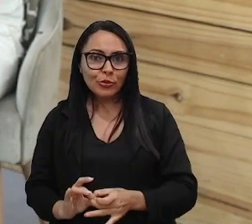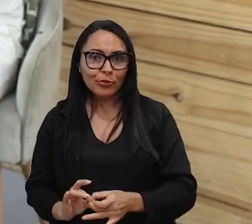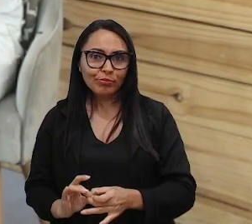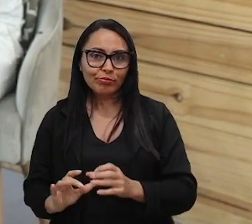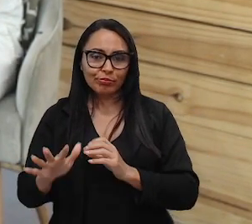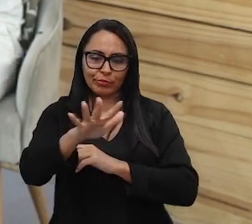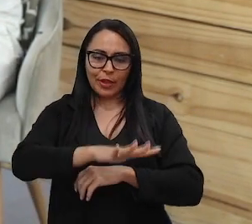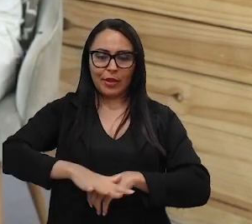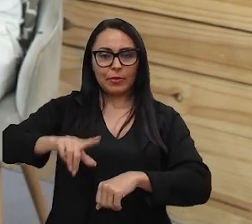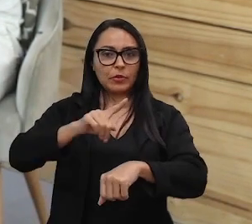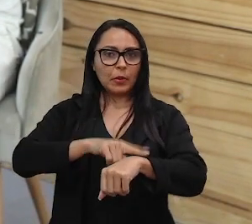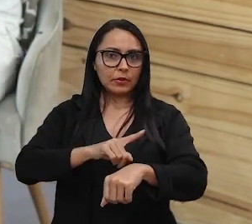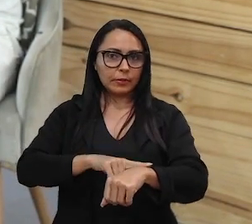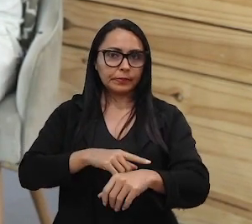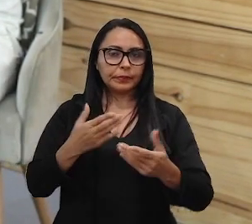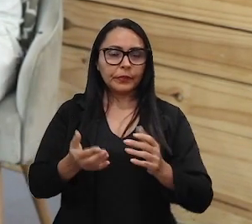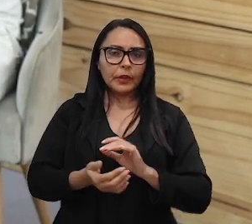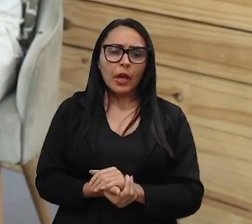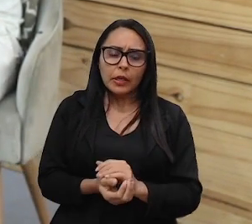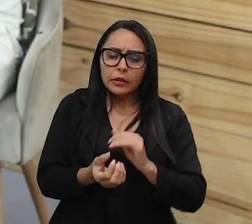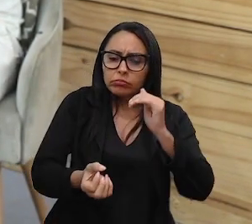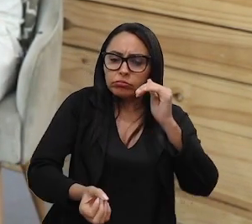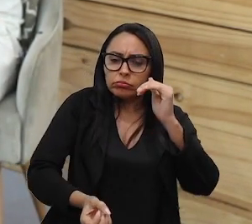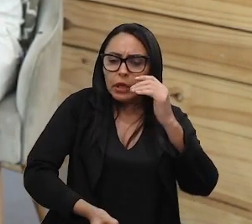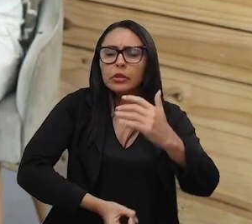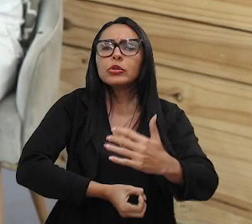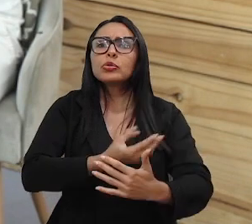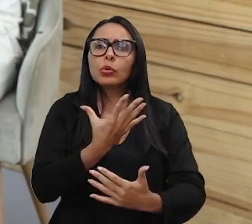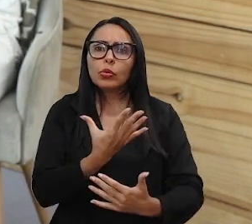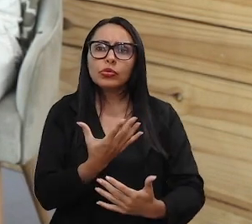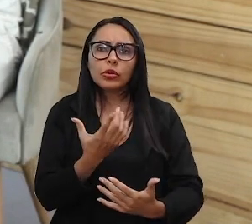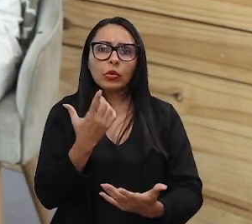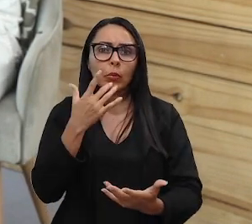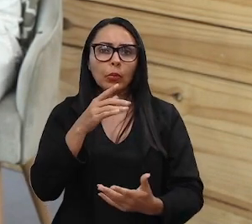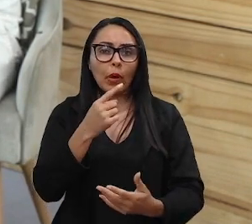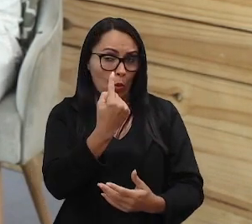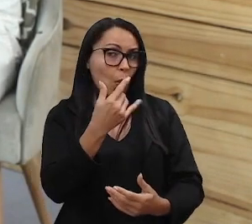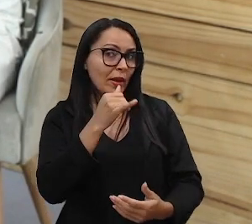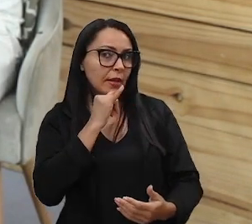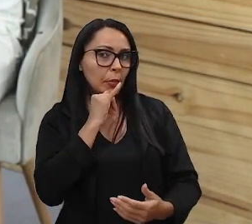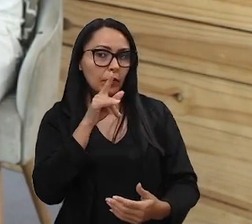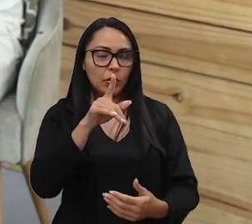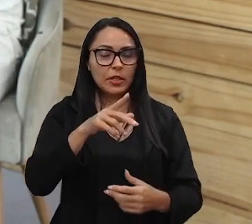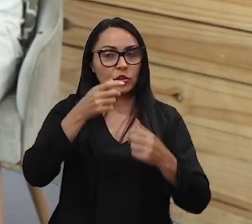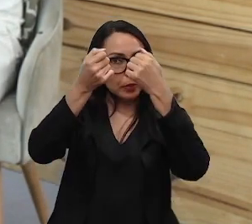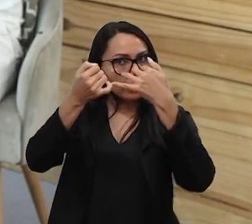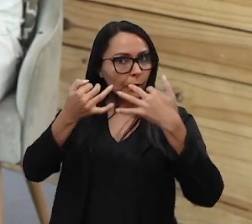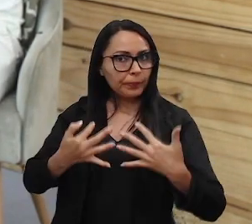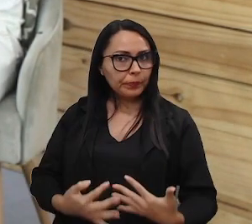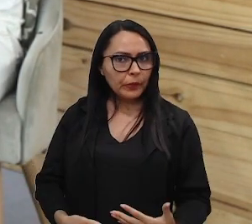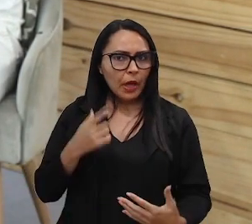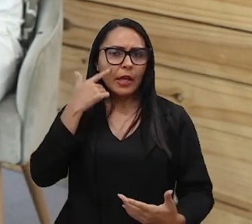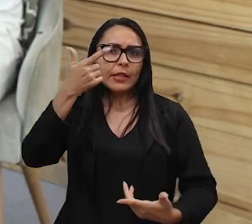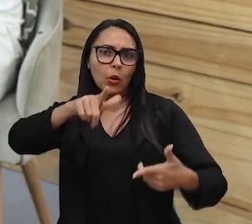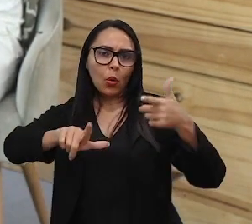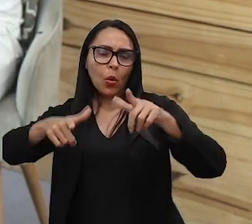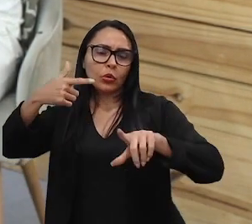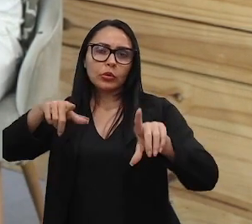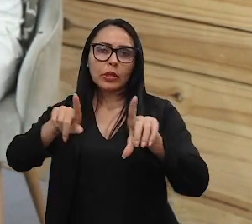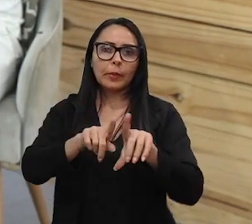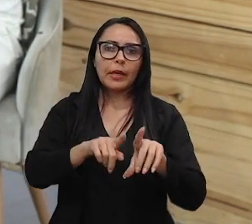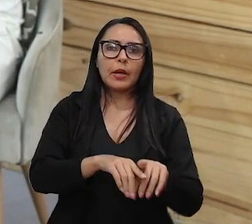espaço. Então, o chat GPT, ele surge como um... É um dos exemplos, né? Como você falou, tem outros também, que é o BARD,